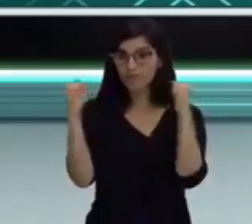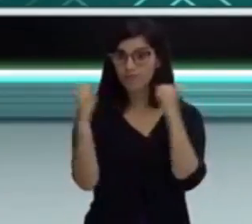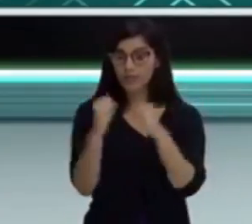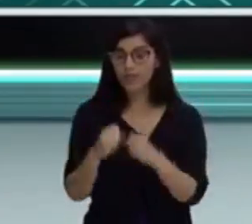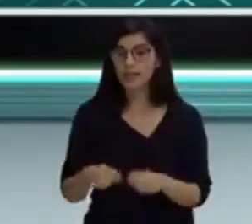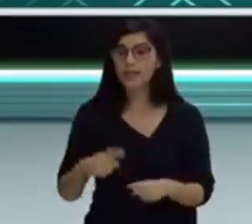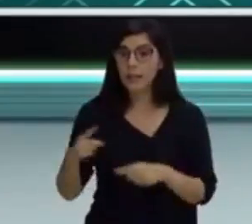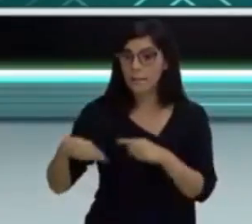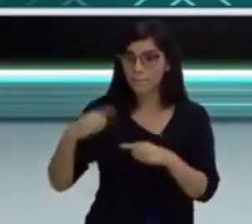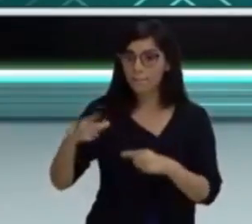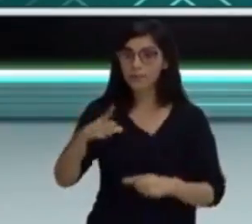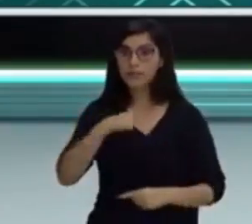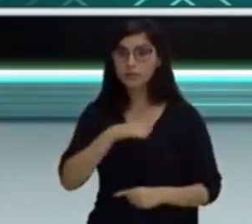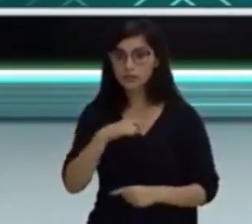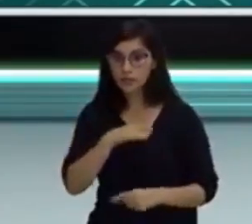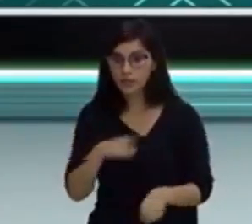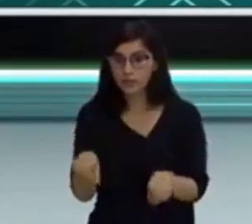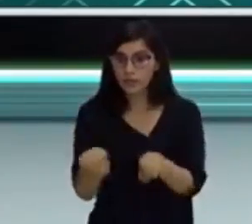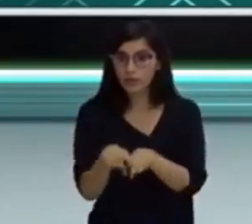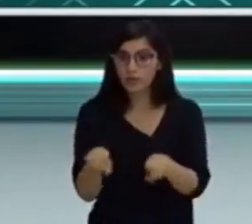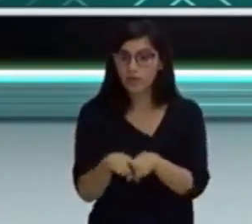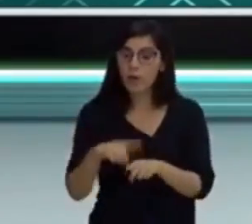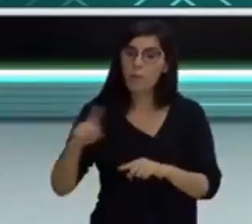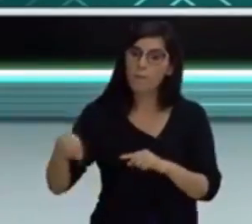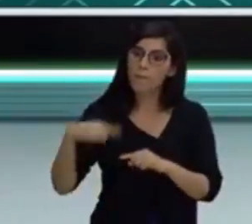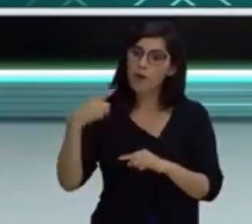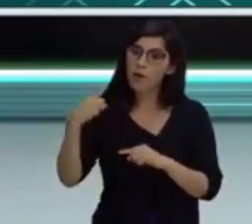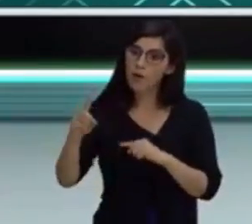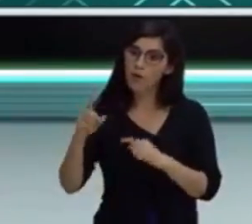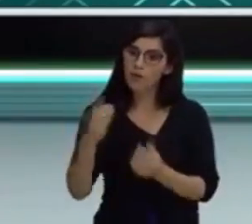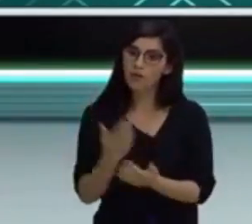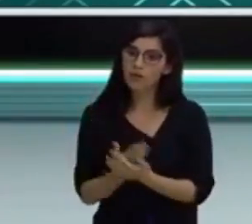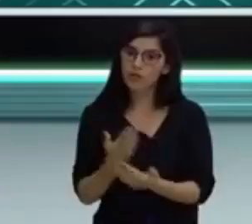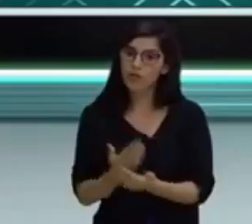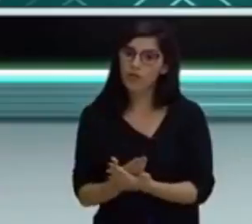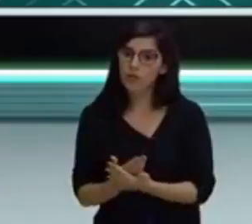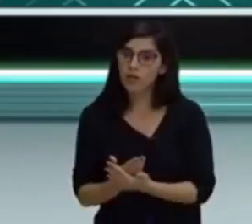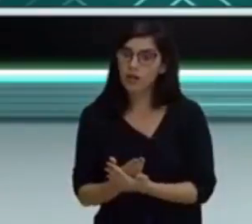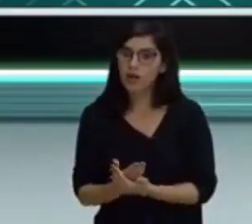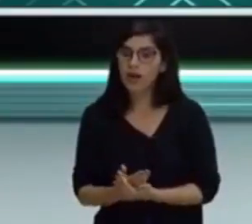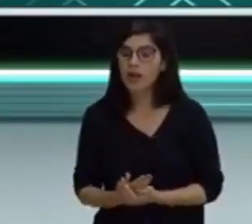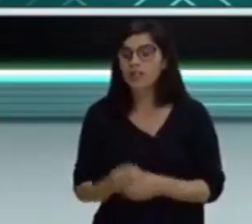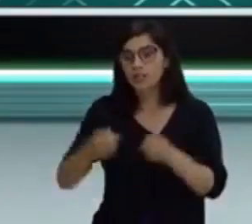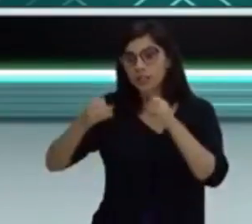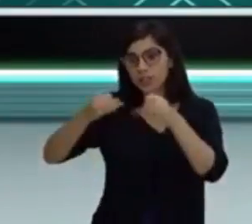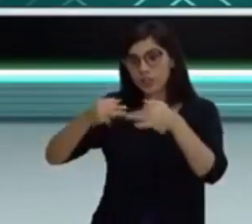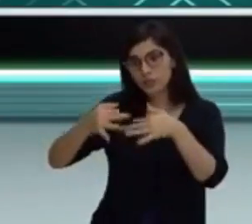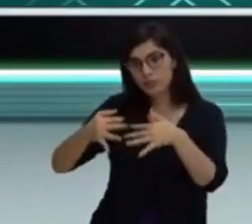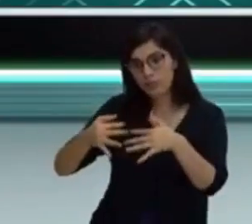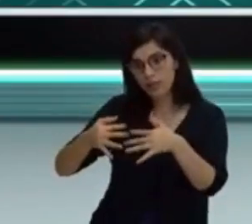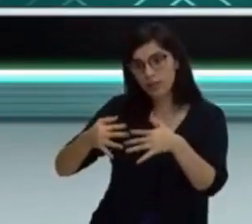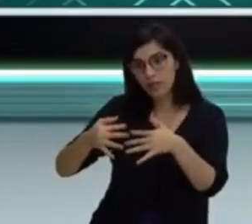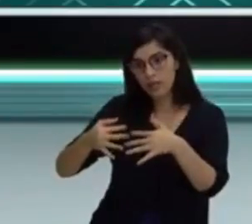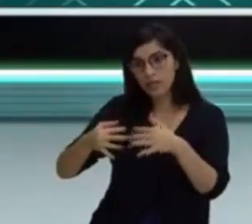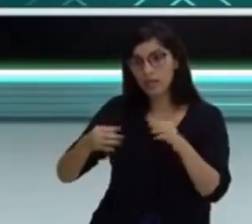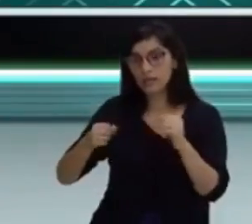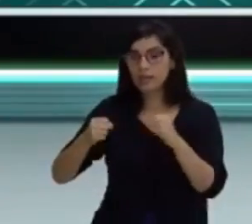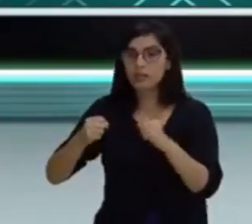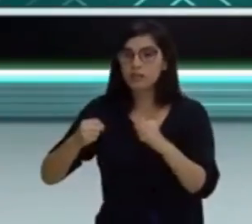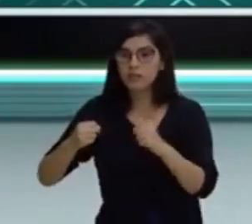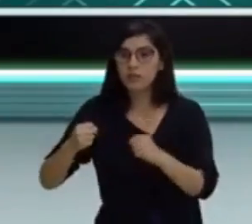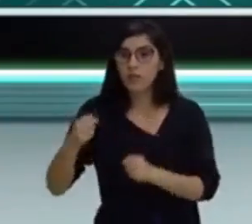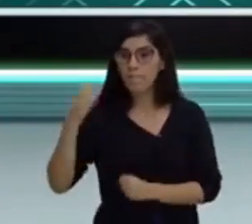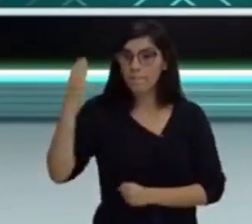tivemos uma outra aula que veio falando a respeito da psicomotricidade, né? E aí nós trouxemos uma